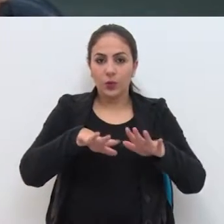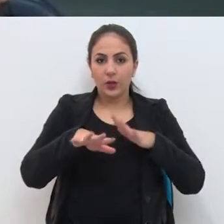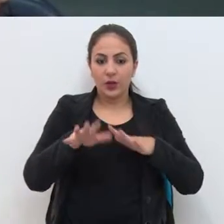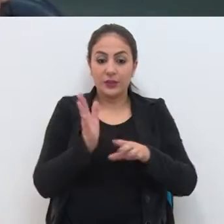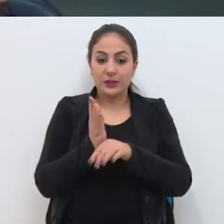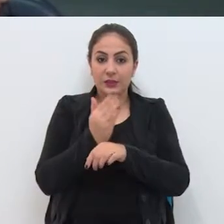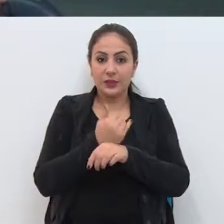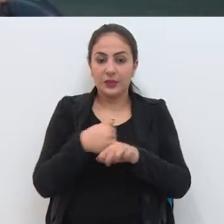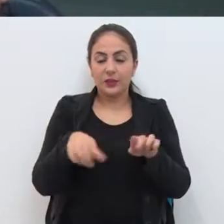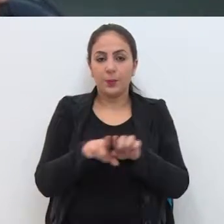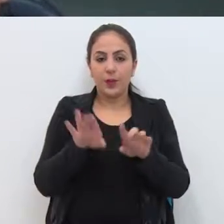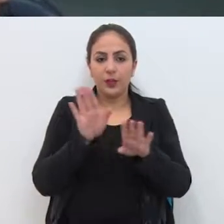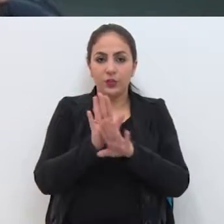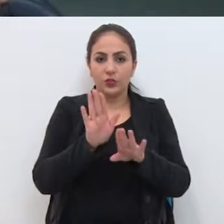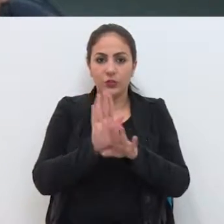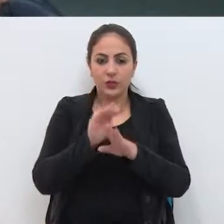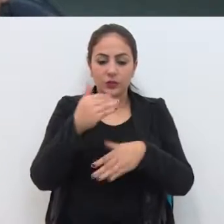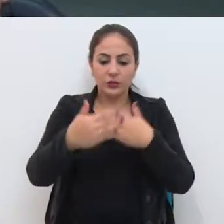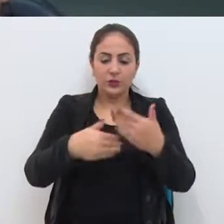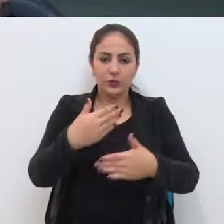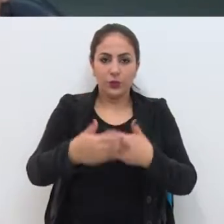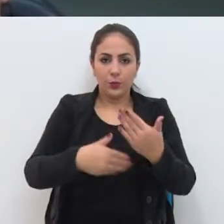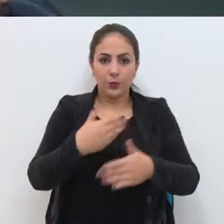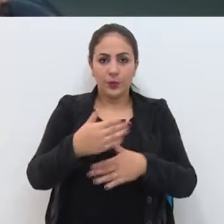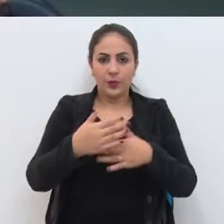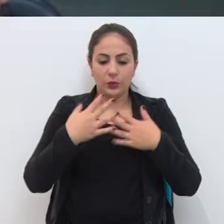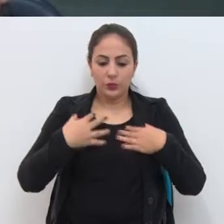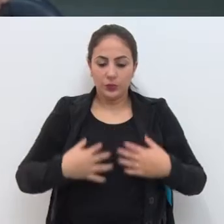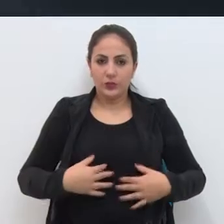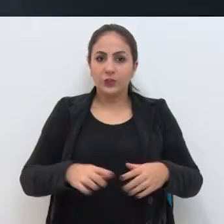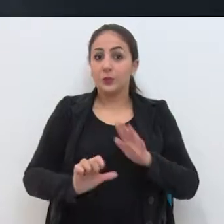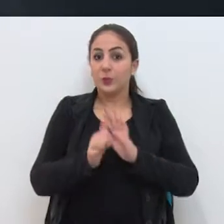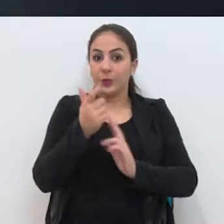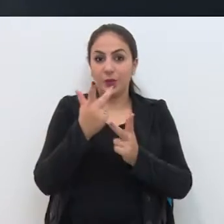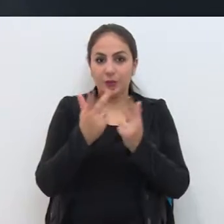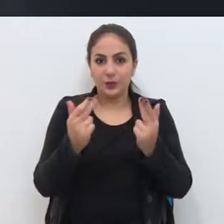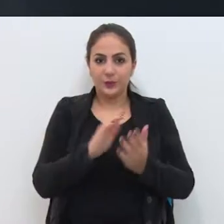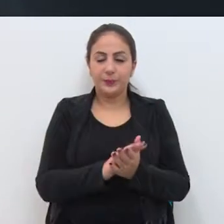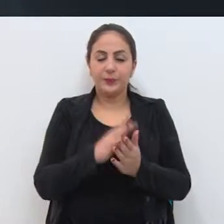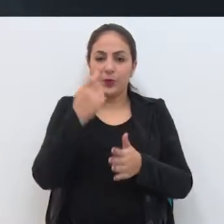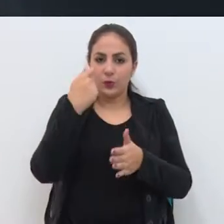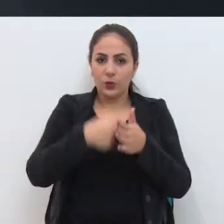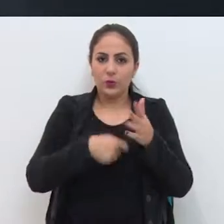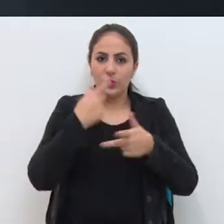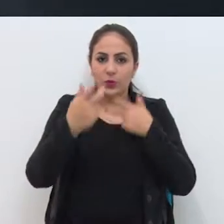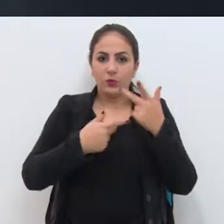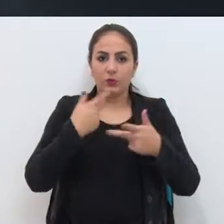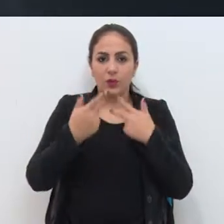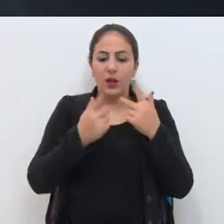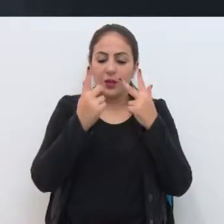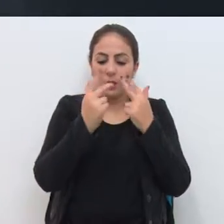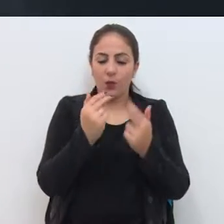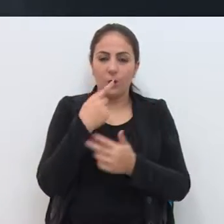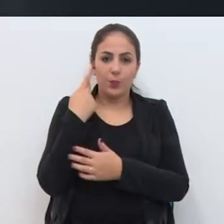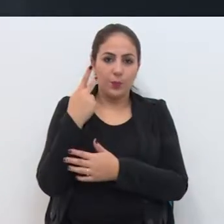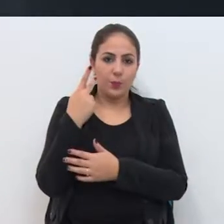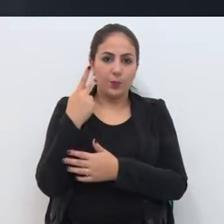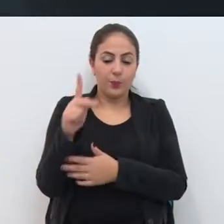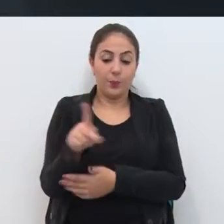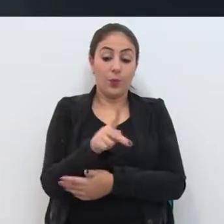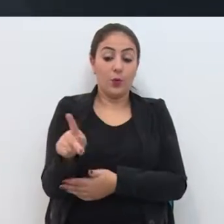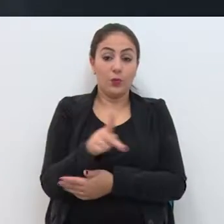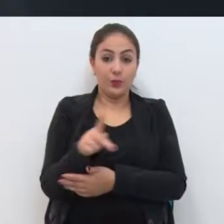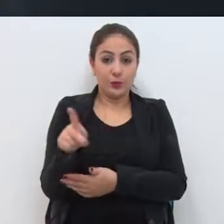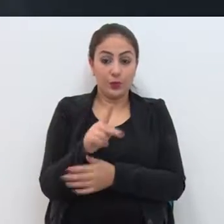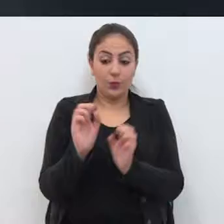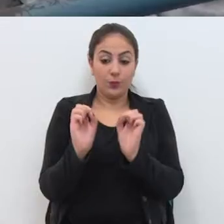cedo E ajudar no desenvolvimento físico São os primeiros O autor da matéria comenta que Como professor de